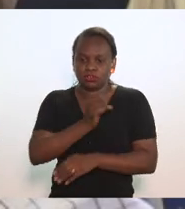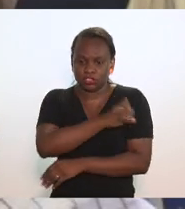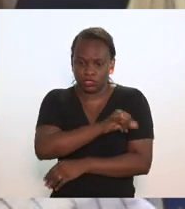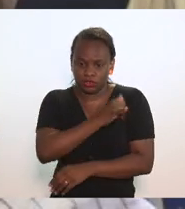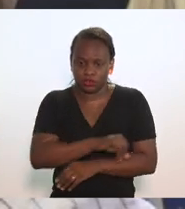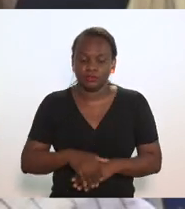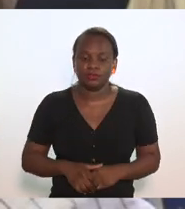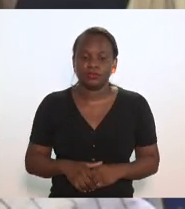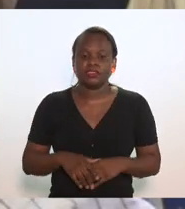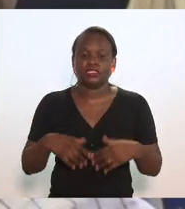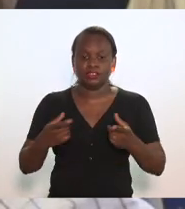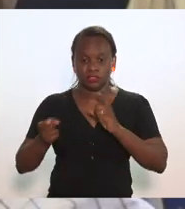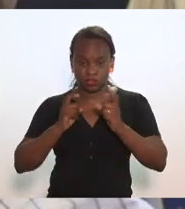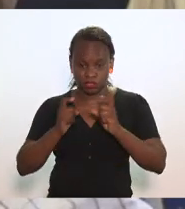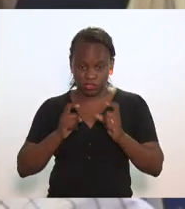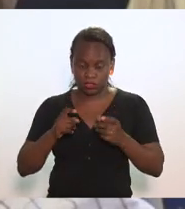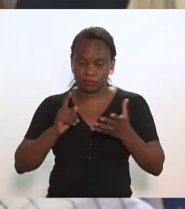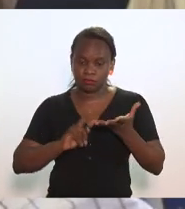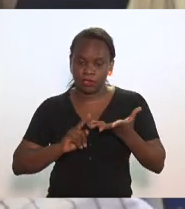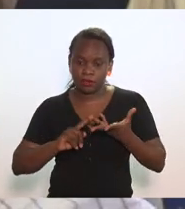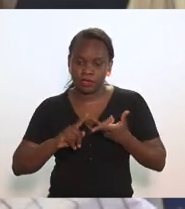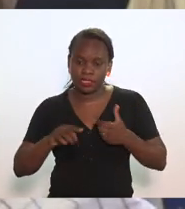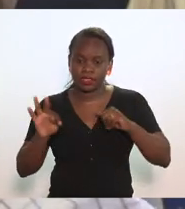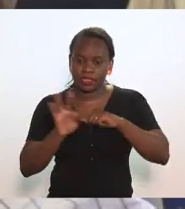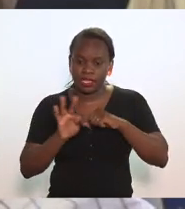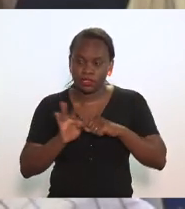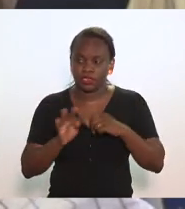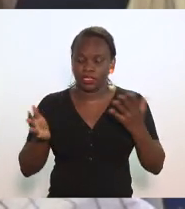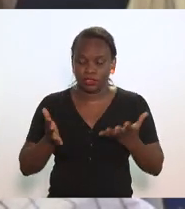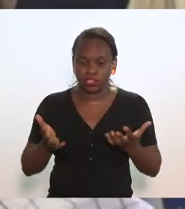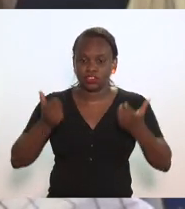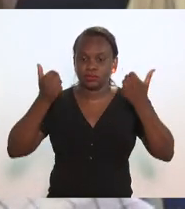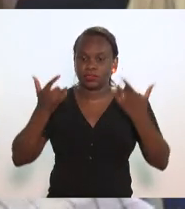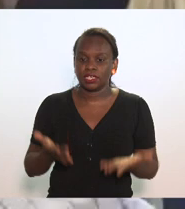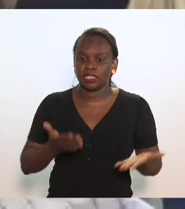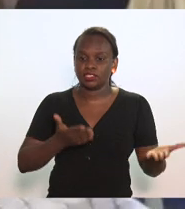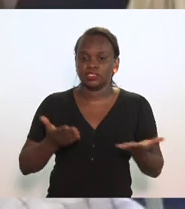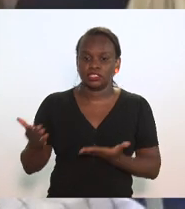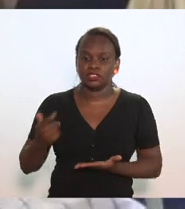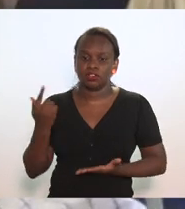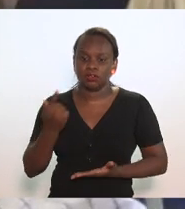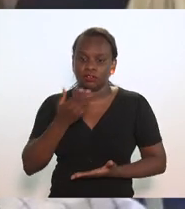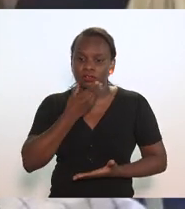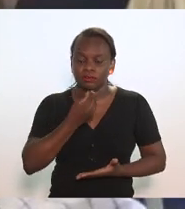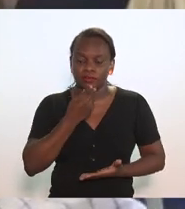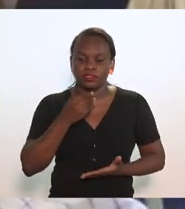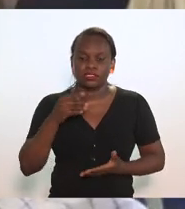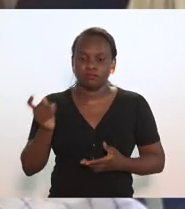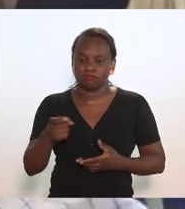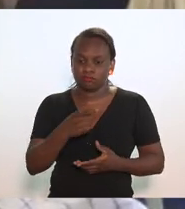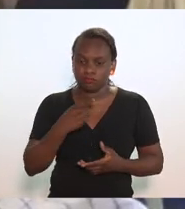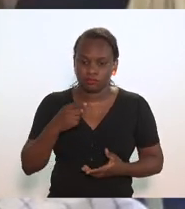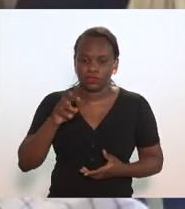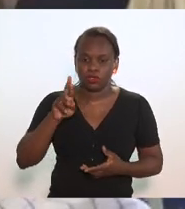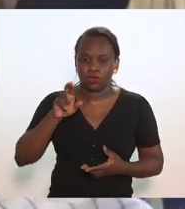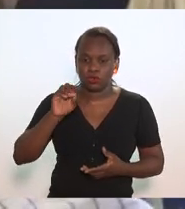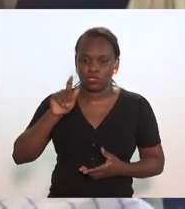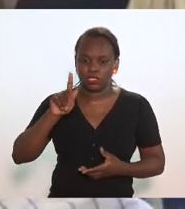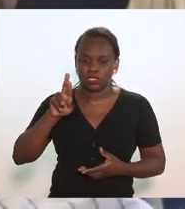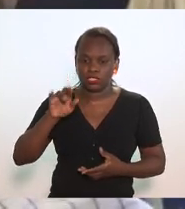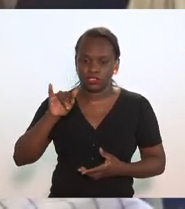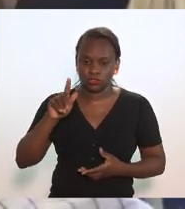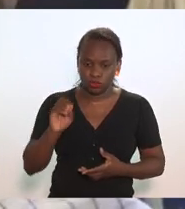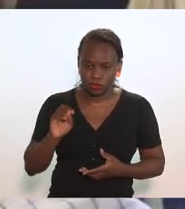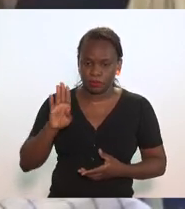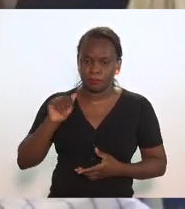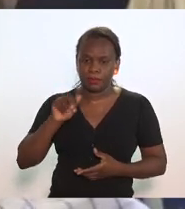E, para discutir os pontos técnicos agora, eu vou passar a palavra para o nosso gerente tributário, Rodrigo Barreto, para